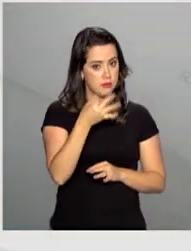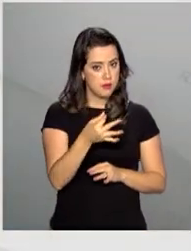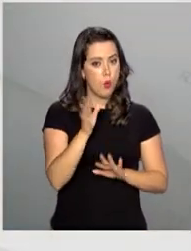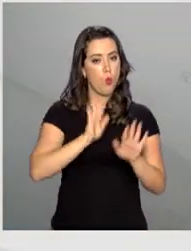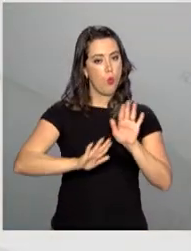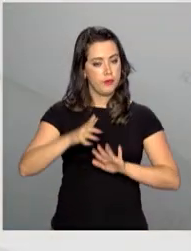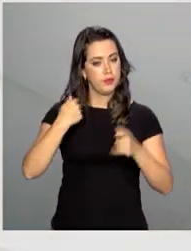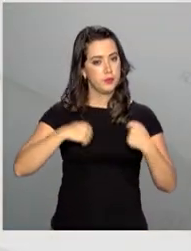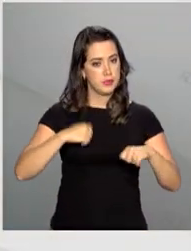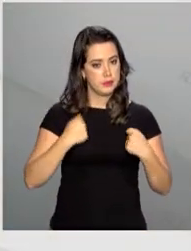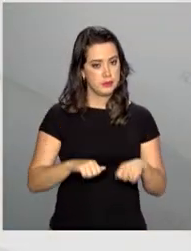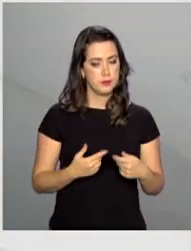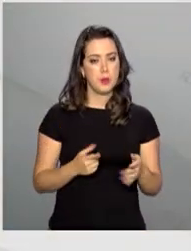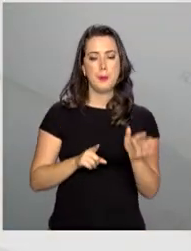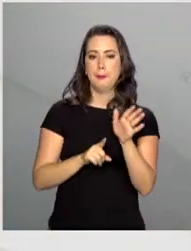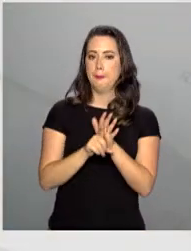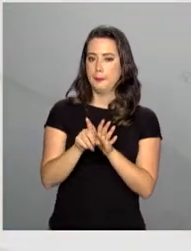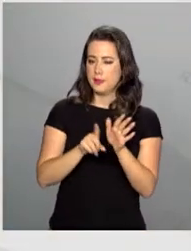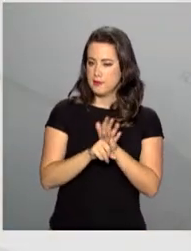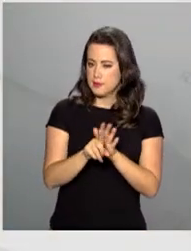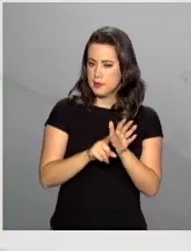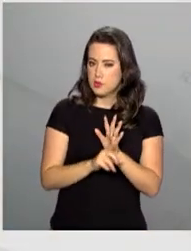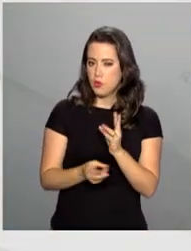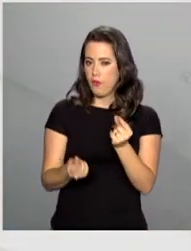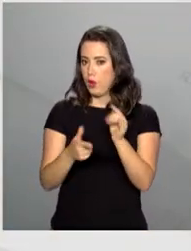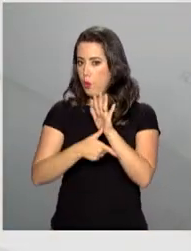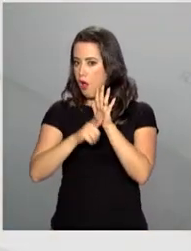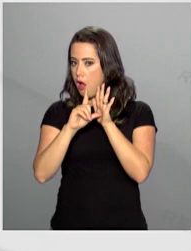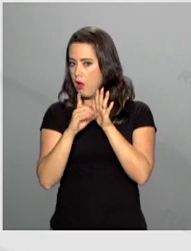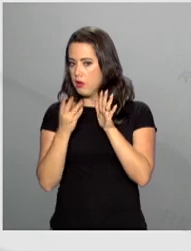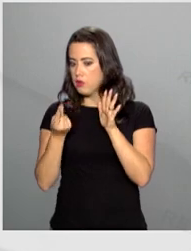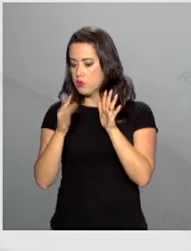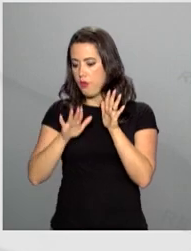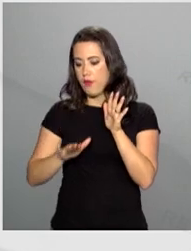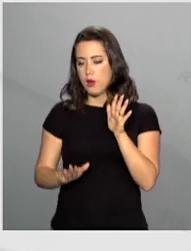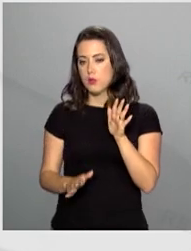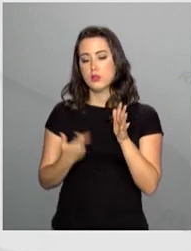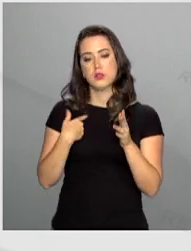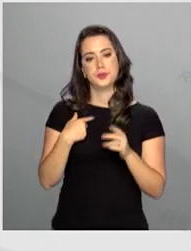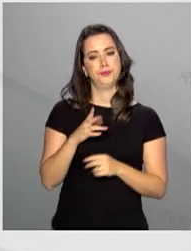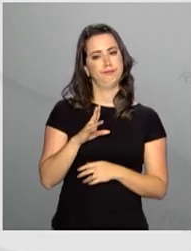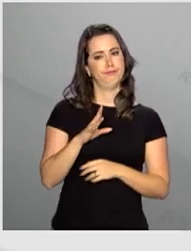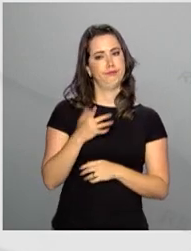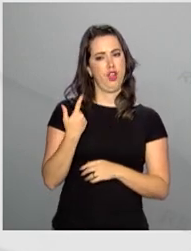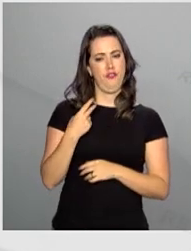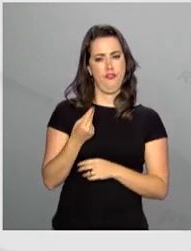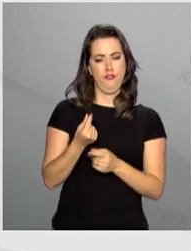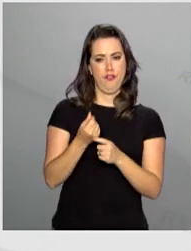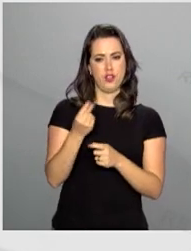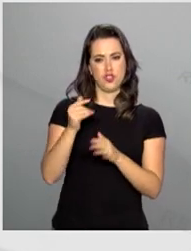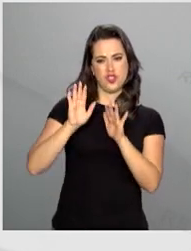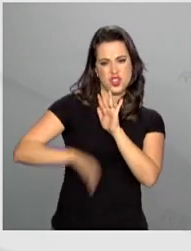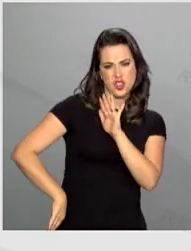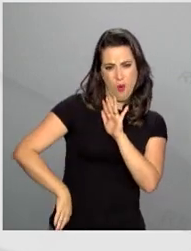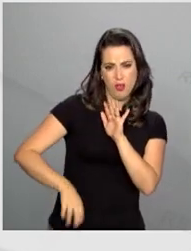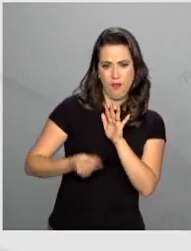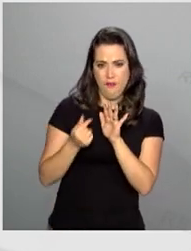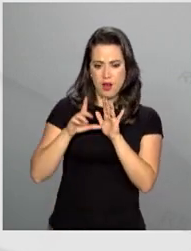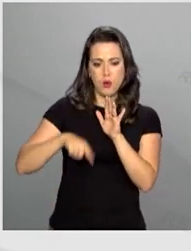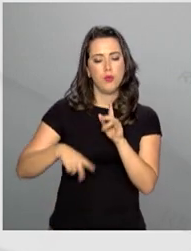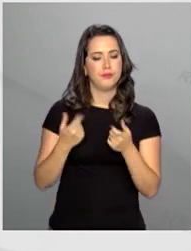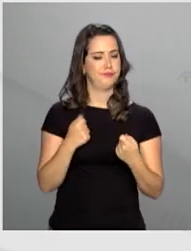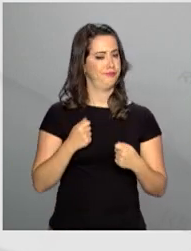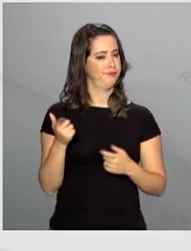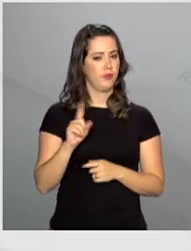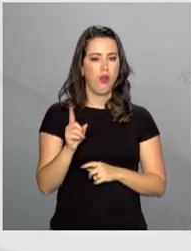fundamentais. Pesquise sempre o preço antes da promoção começar e desconfie de descontos muito grandes. Muitas lojas podem